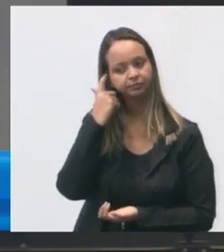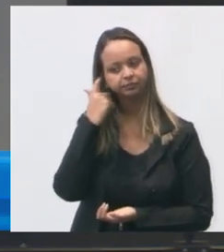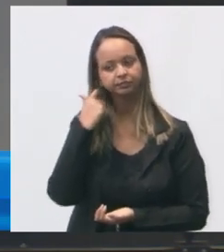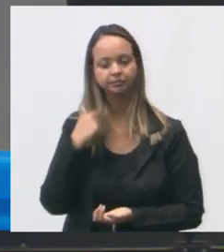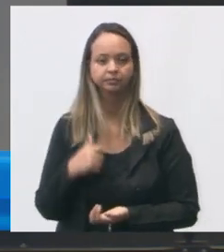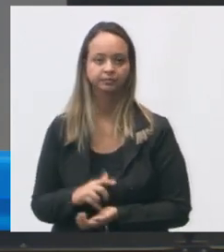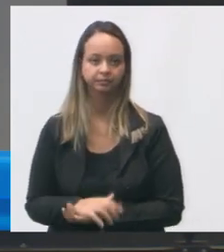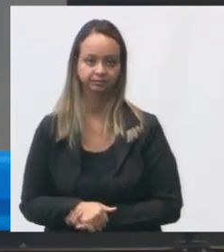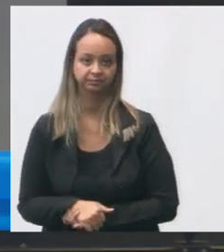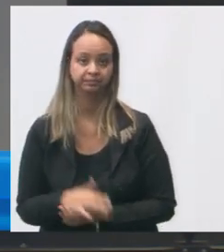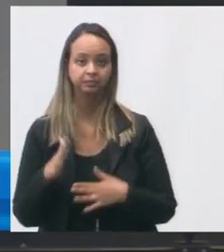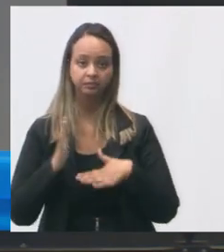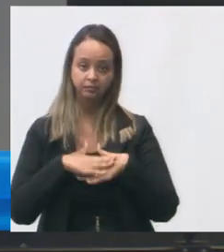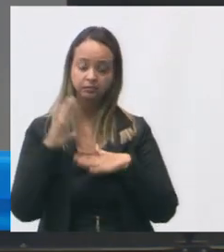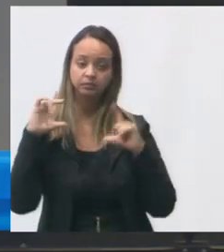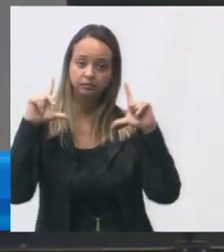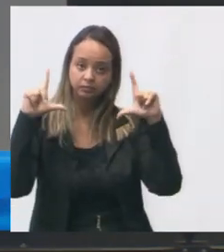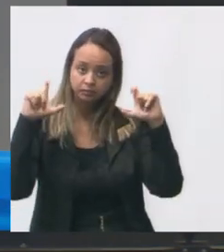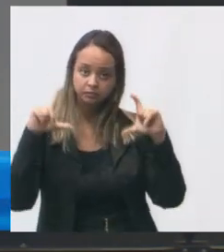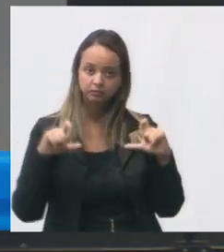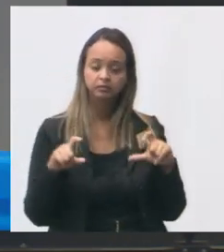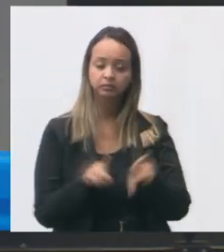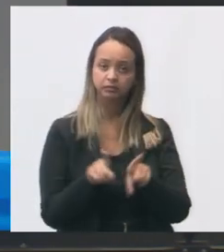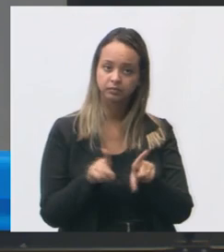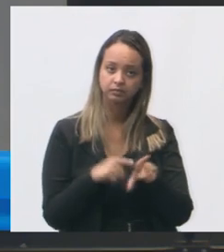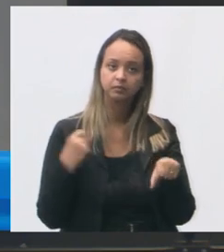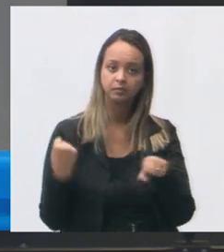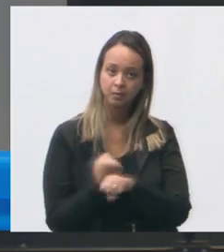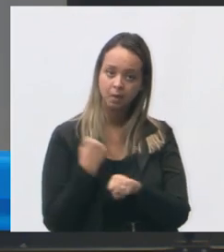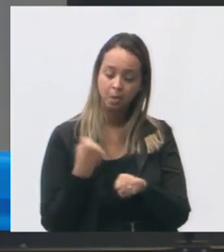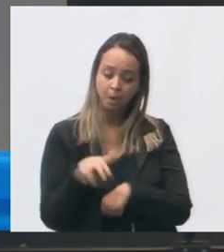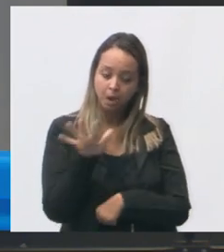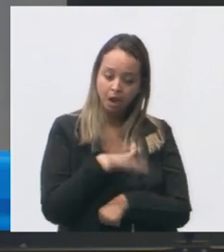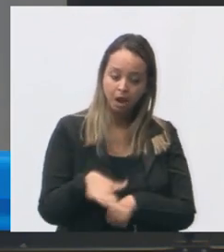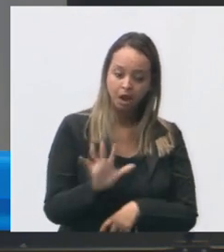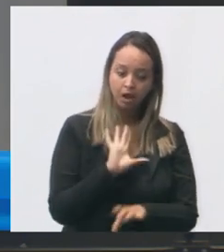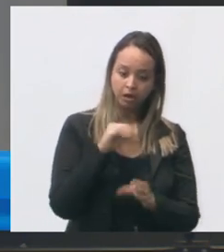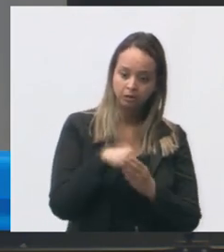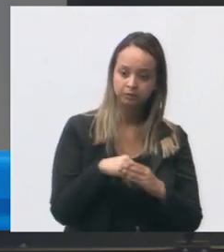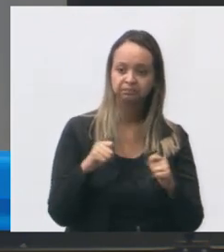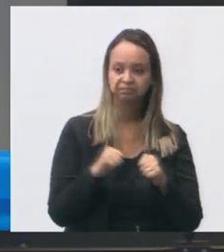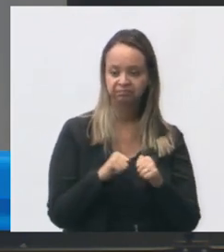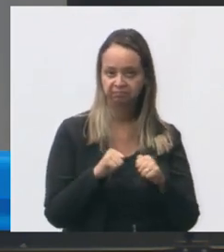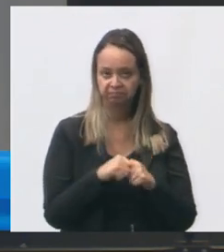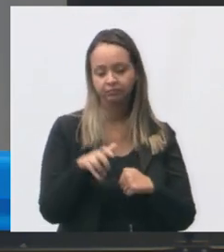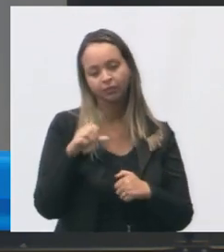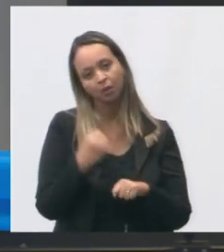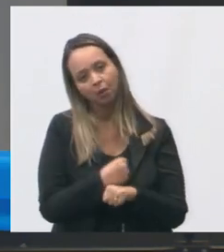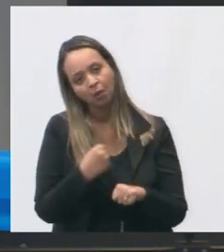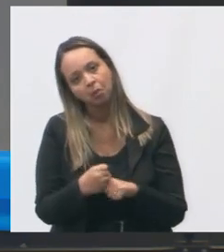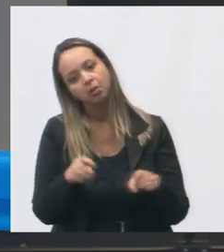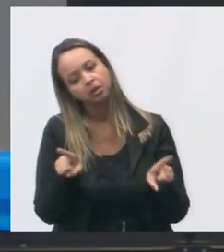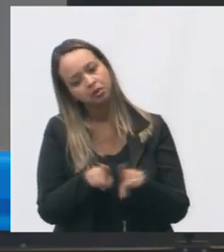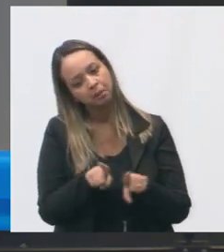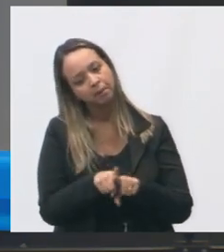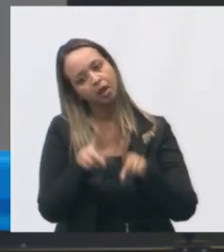aqui são mais fotos aqui está em obra também área externa em obra aqui também área externa em reforma